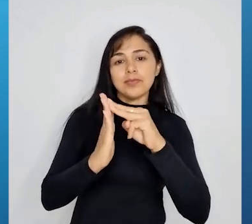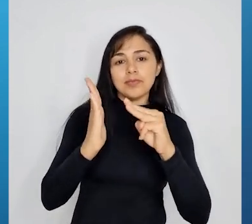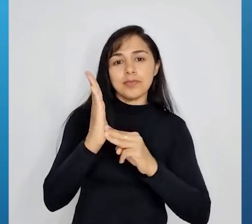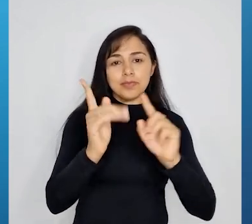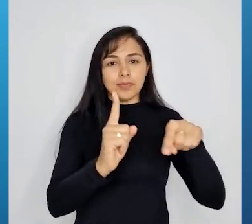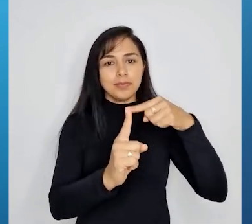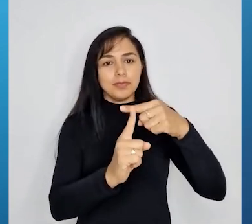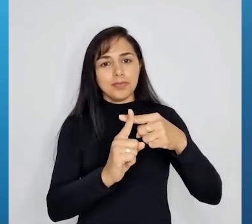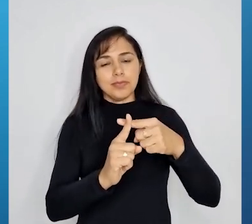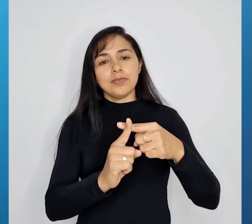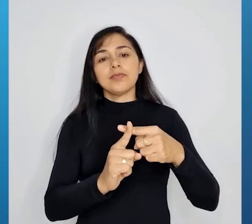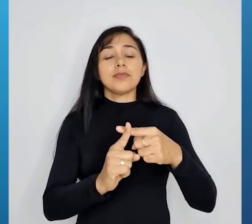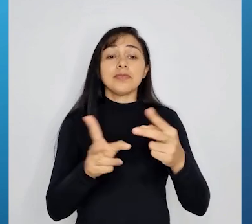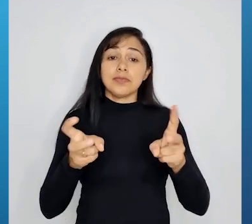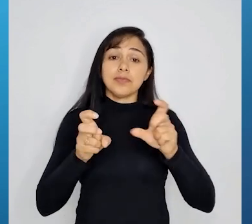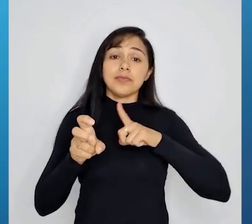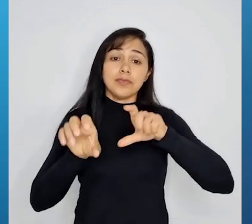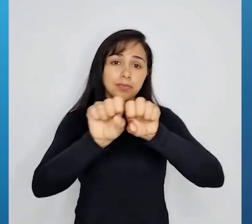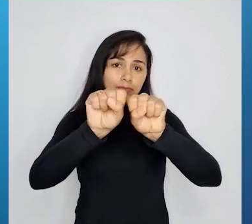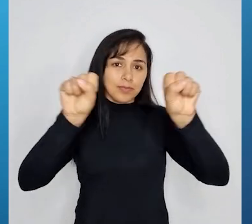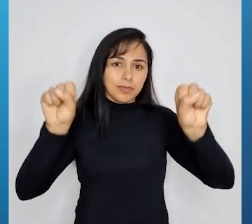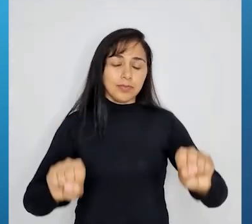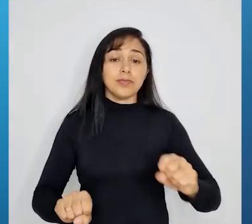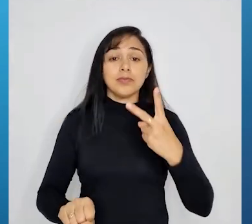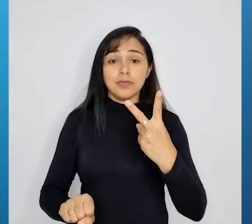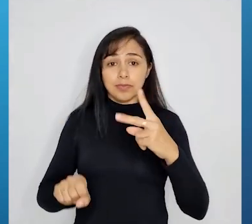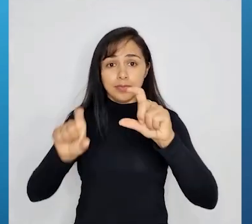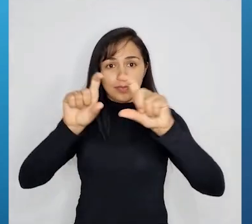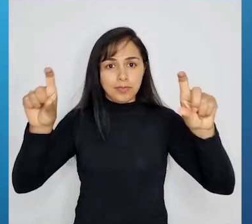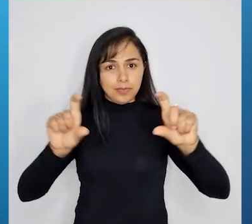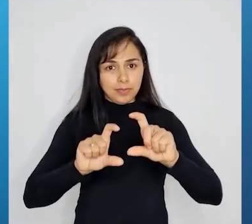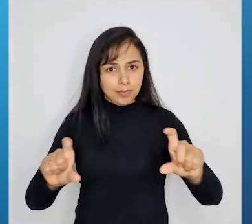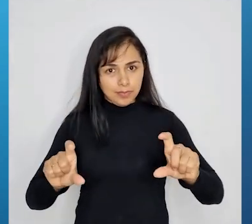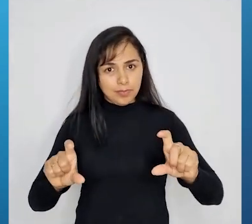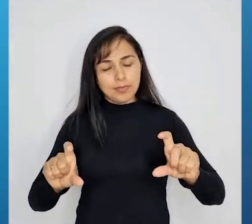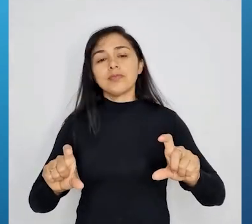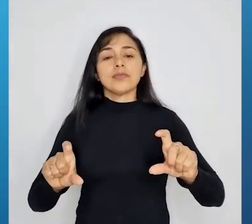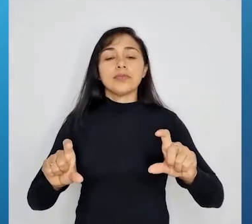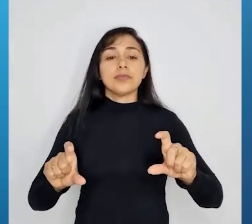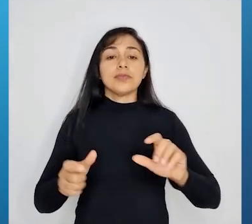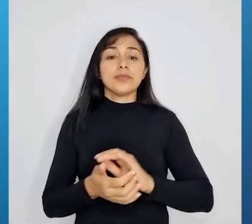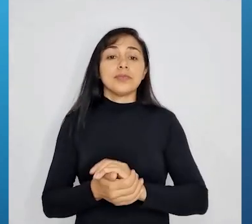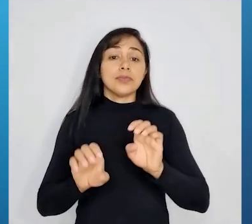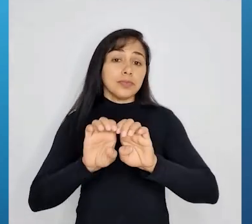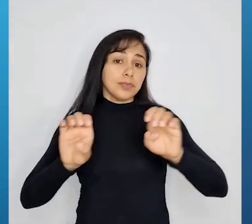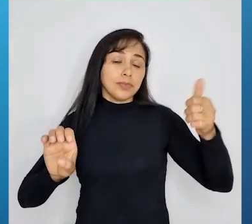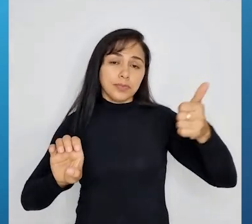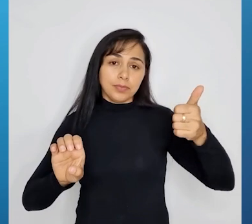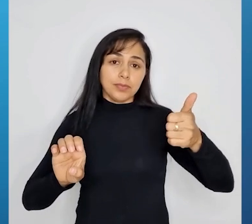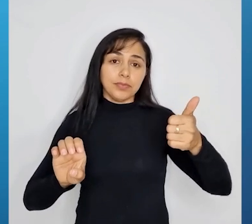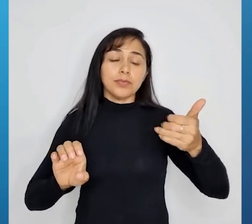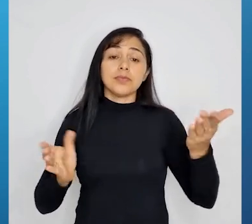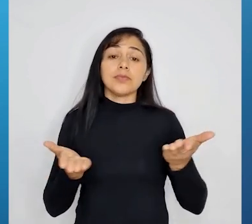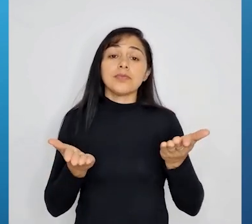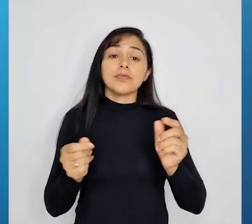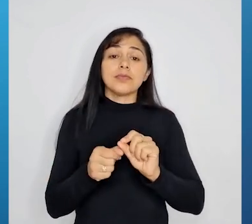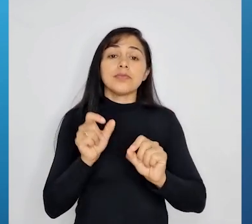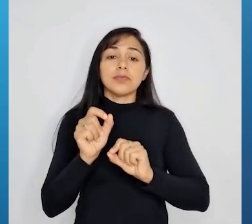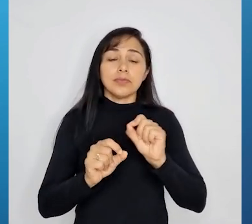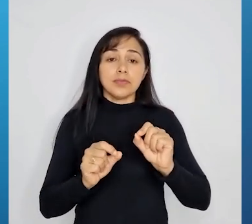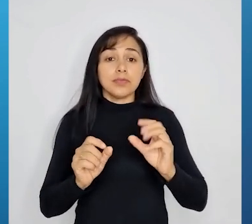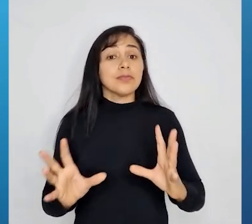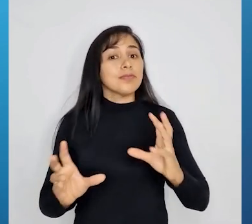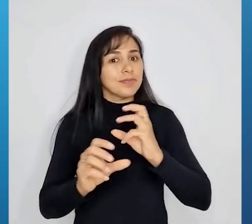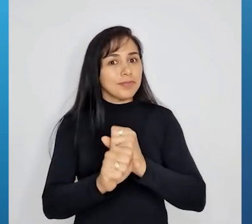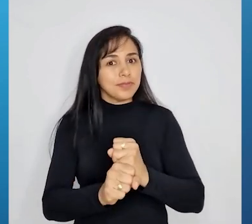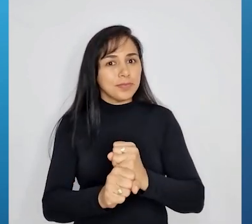adição. Então, tem aqui o nosso sistema de duas equações com duas incógnitas do primeiro grau. E o que é que nós vamos fazer? Vamos somar membro